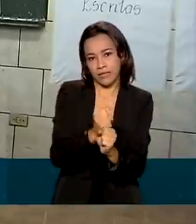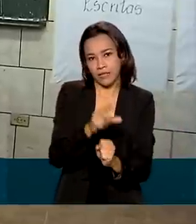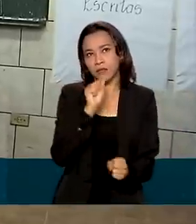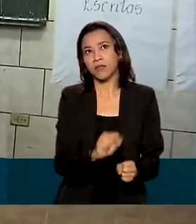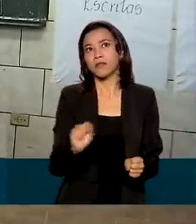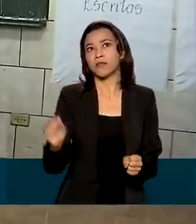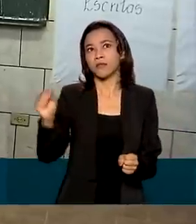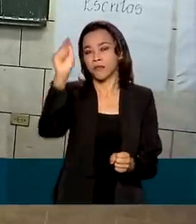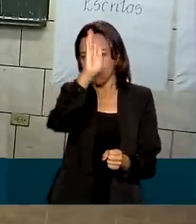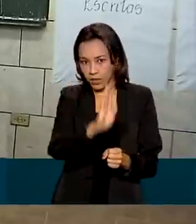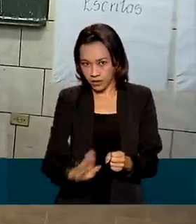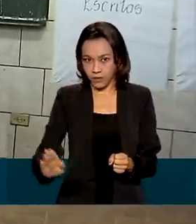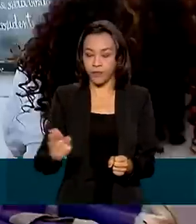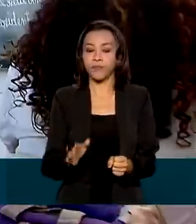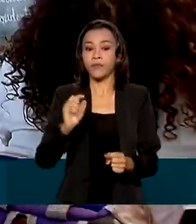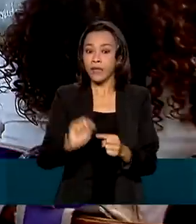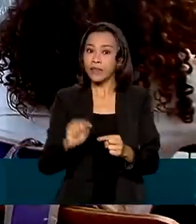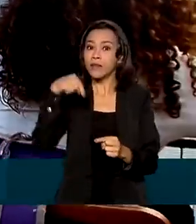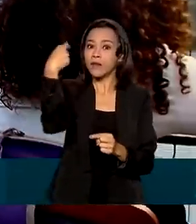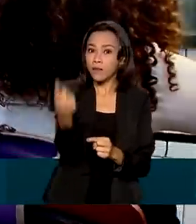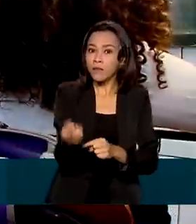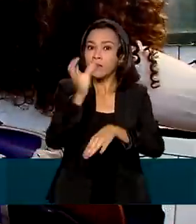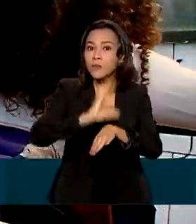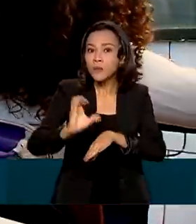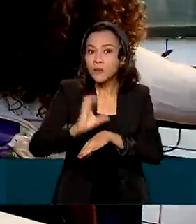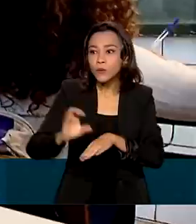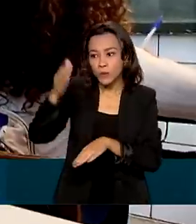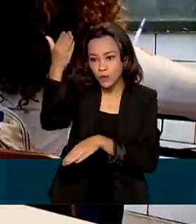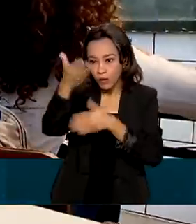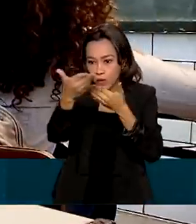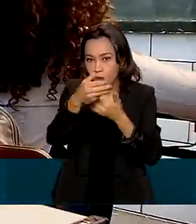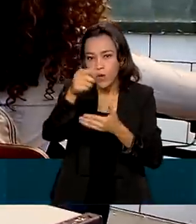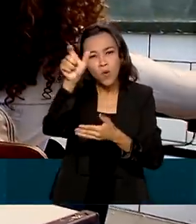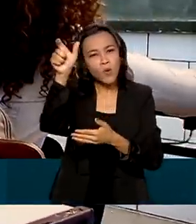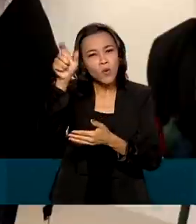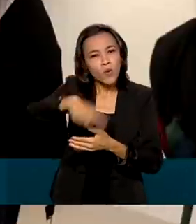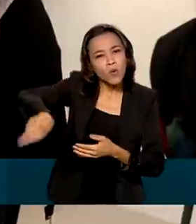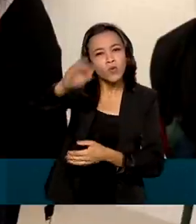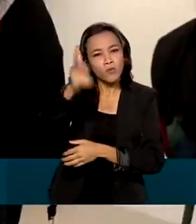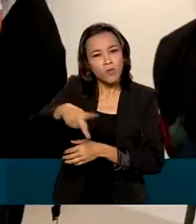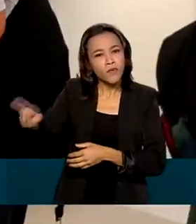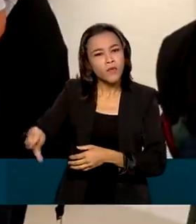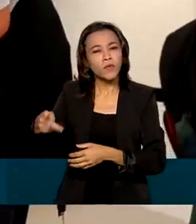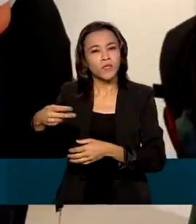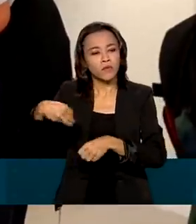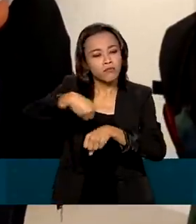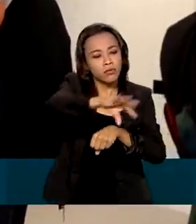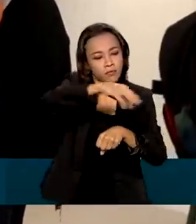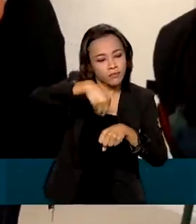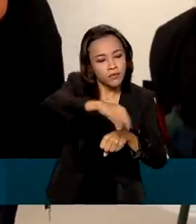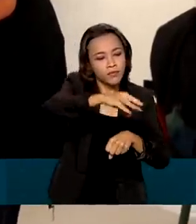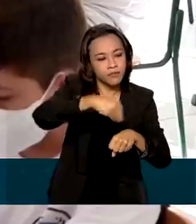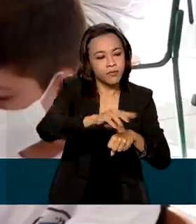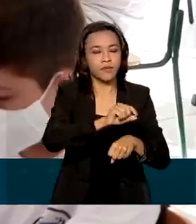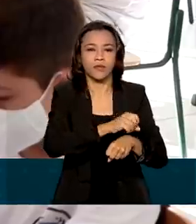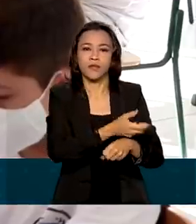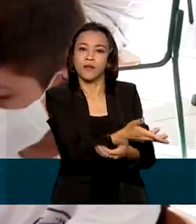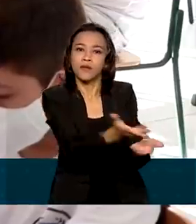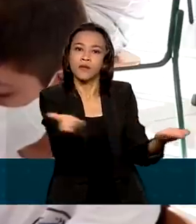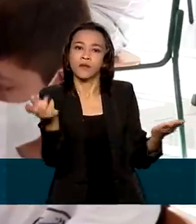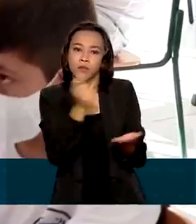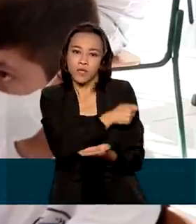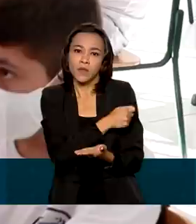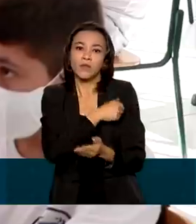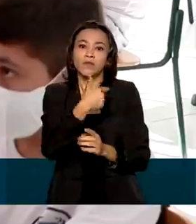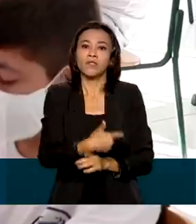ideia é que depois do curso, os professores repassem os ensinamentos sobre finanças para cerca de 25